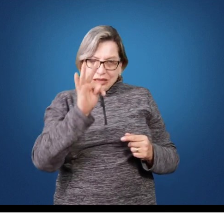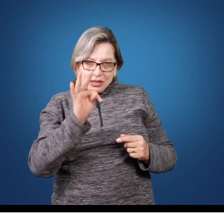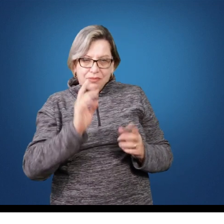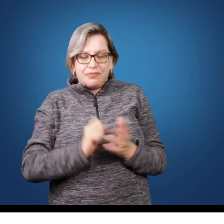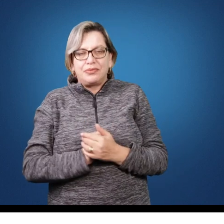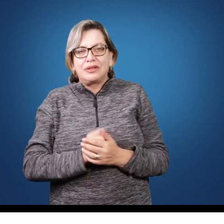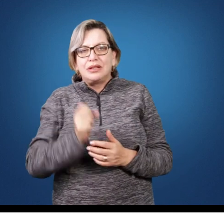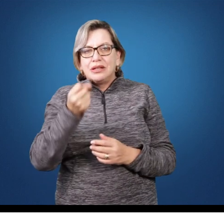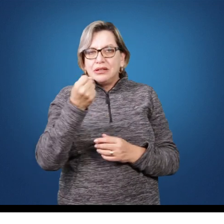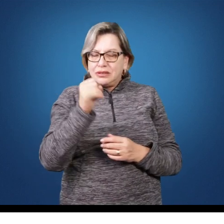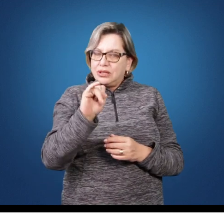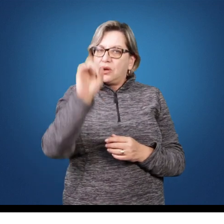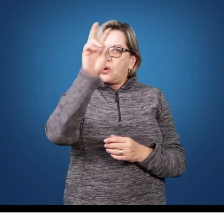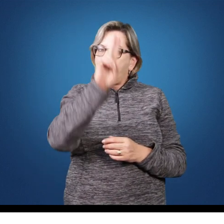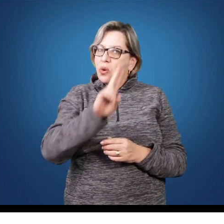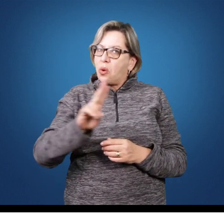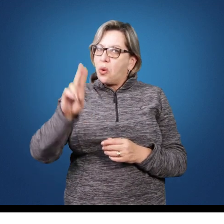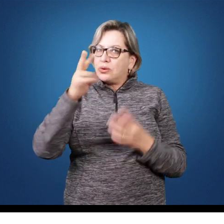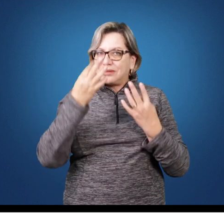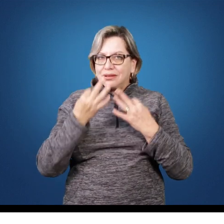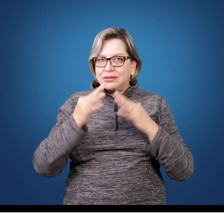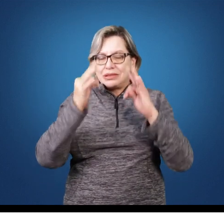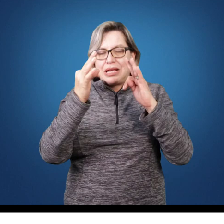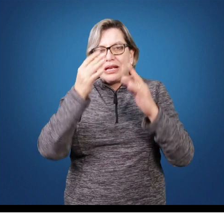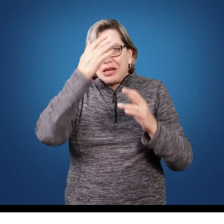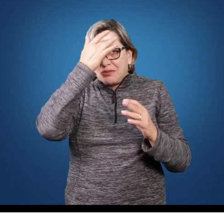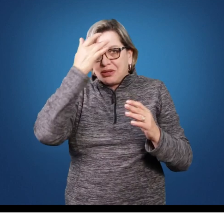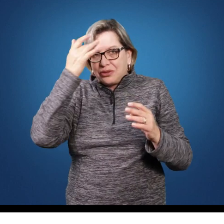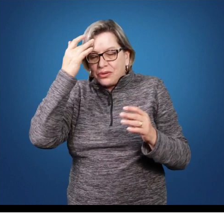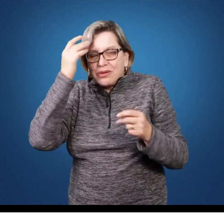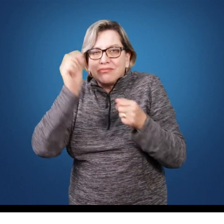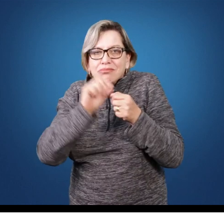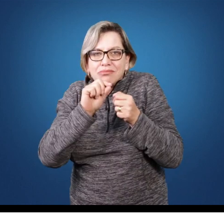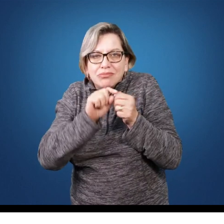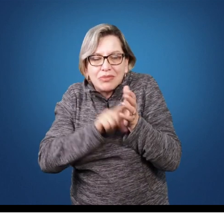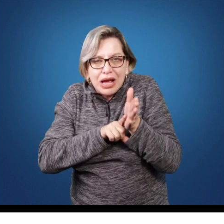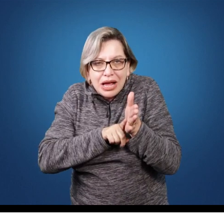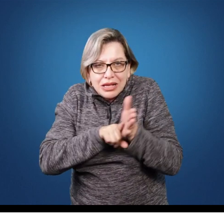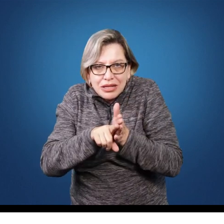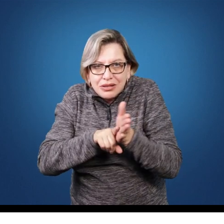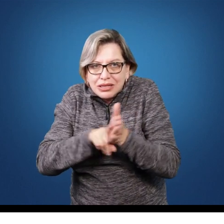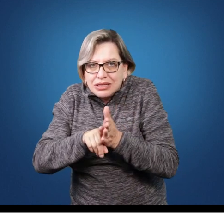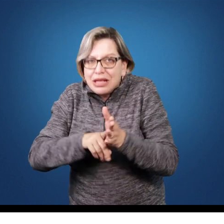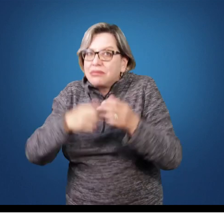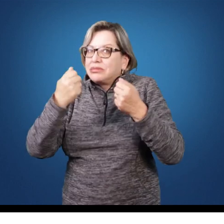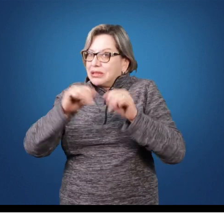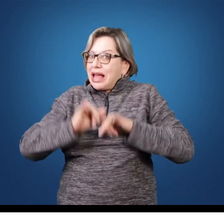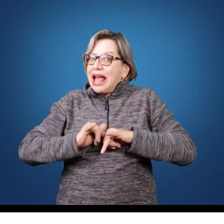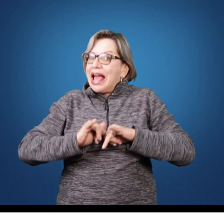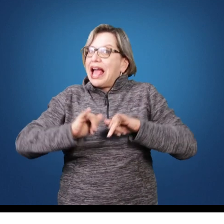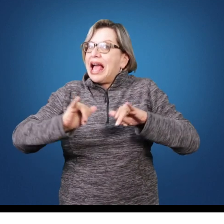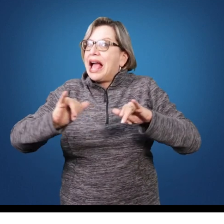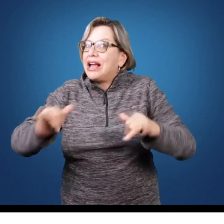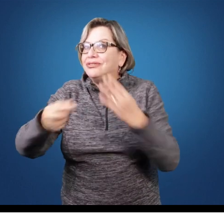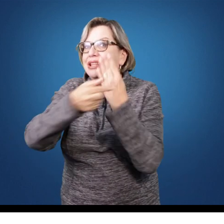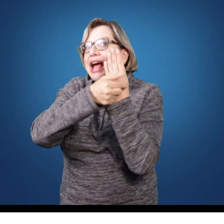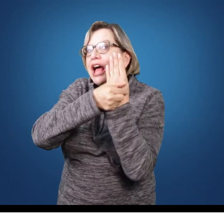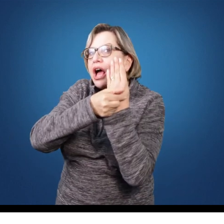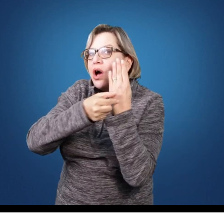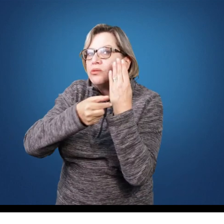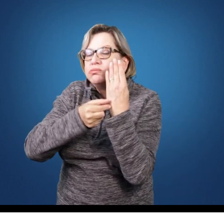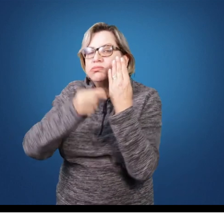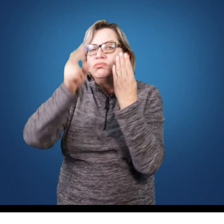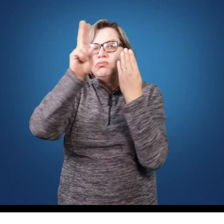o autor do projeto de pesquisa obrigatoriamente tem que citar a fonte, citar o autor,